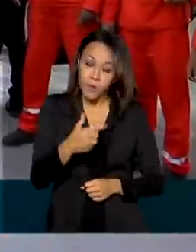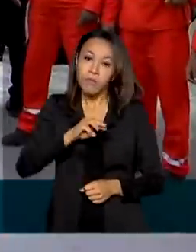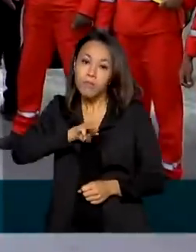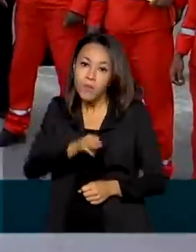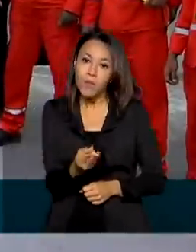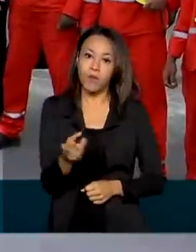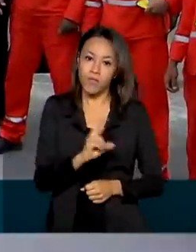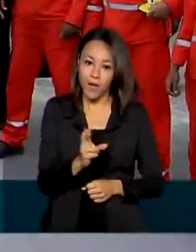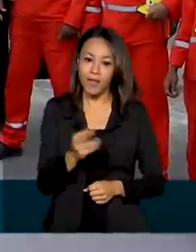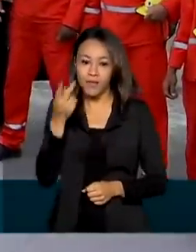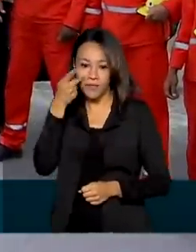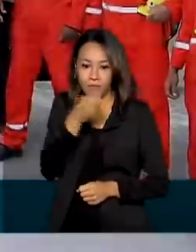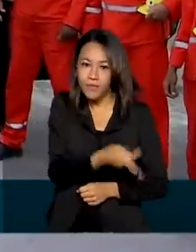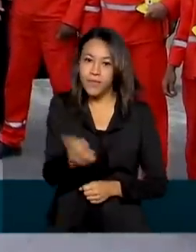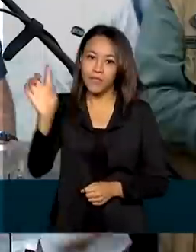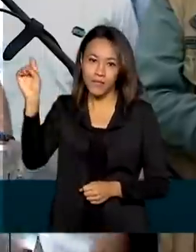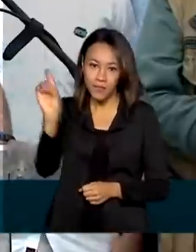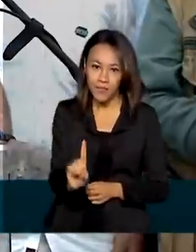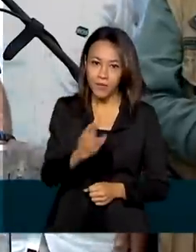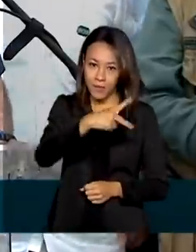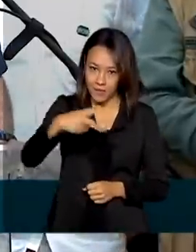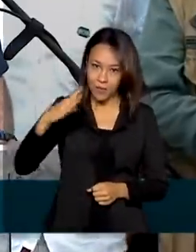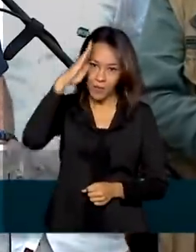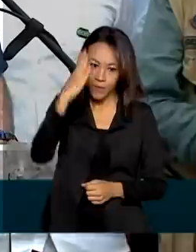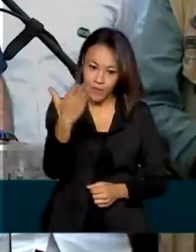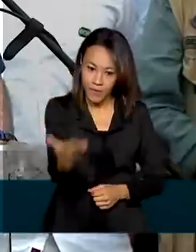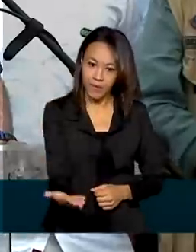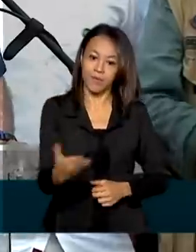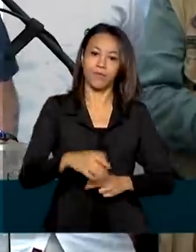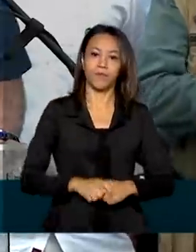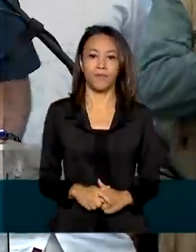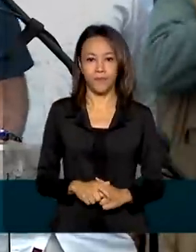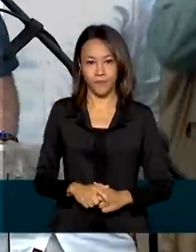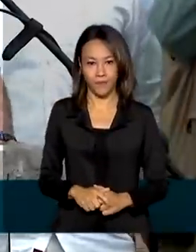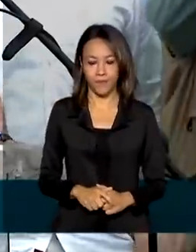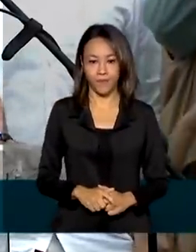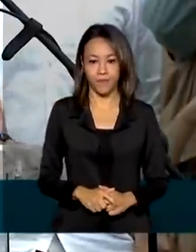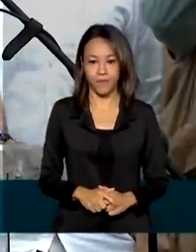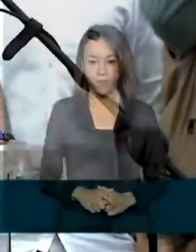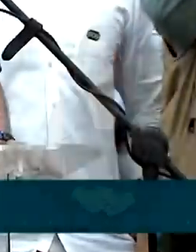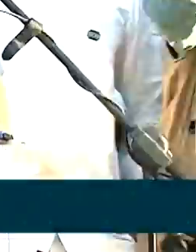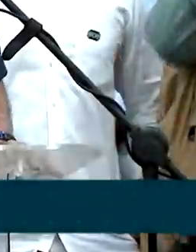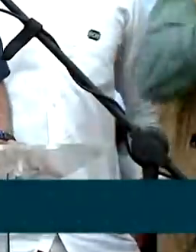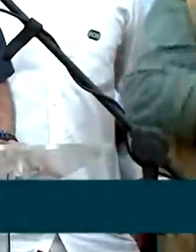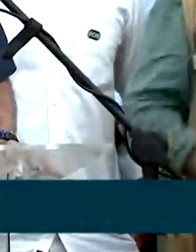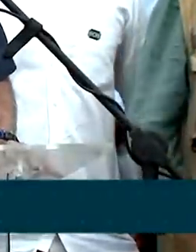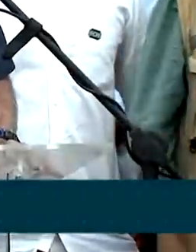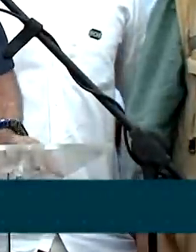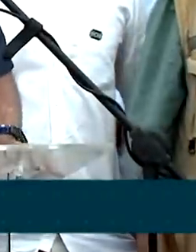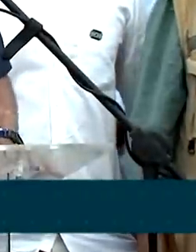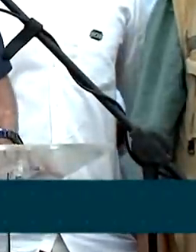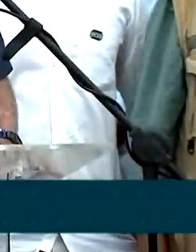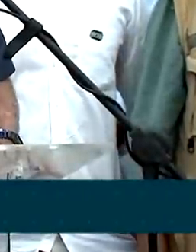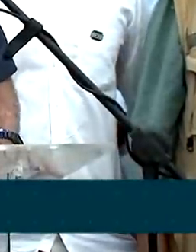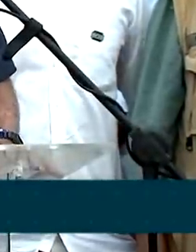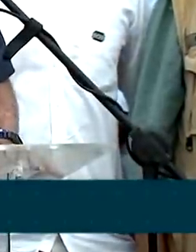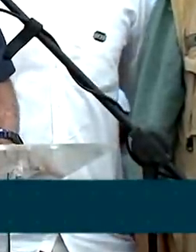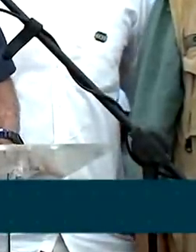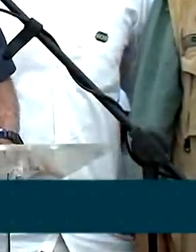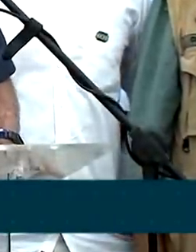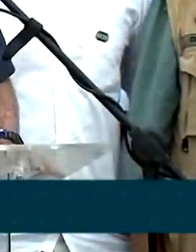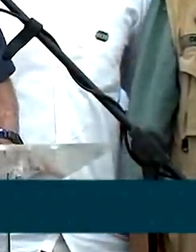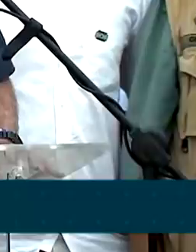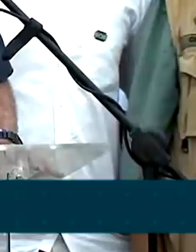presidente Jair Bolsonaro. Estamos apresentando uma parte de um serviço feito pelo nosso ministro Tarcísio, da infraestrutura.